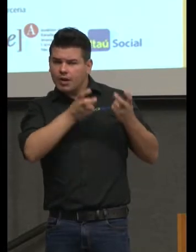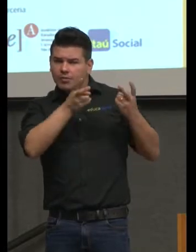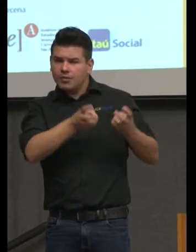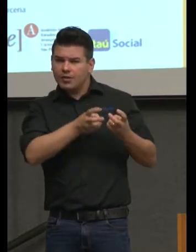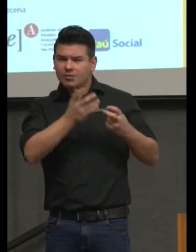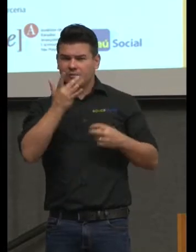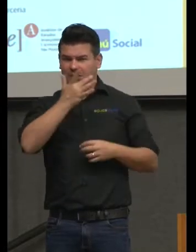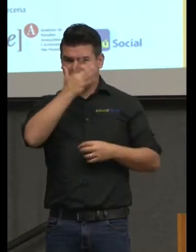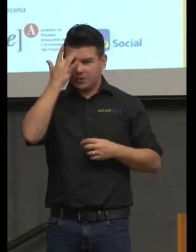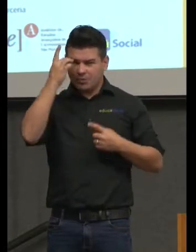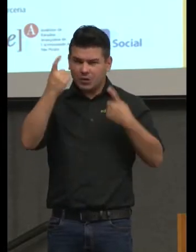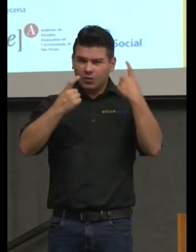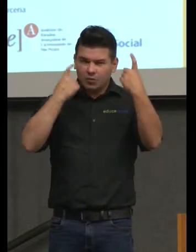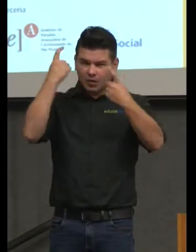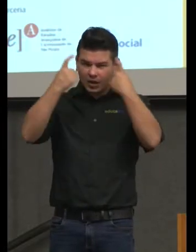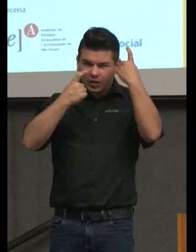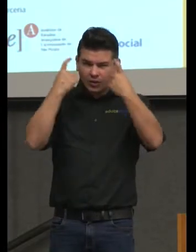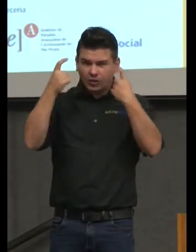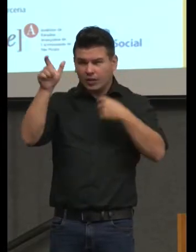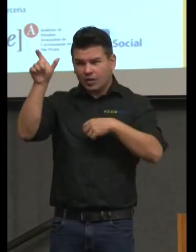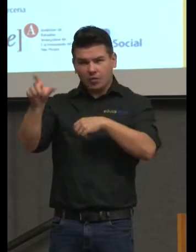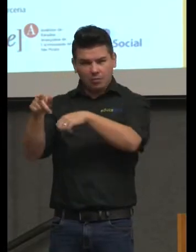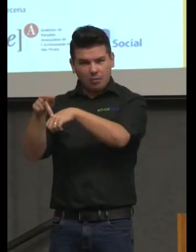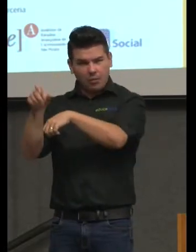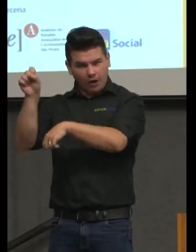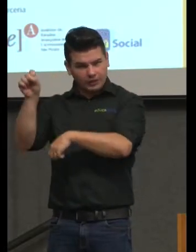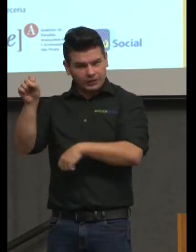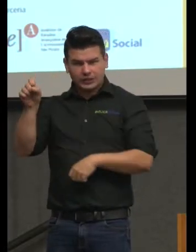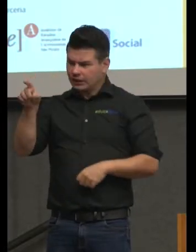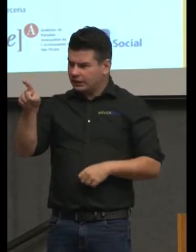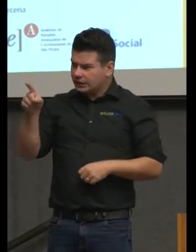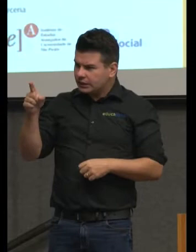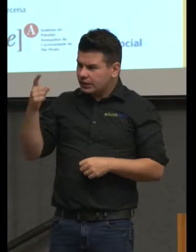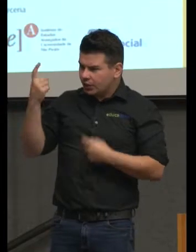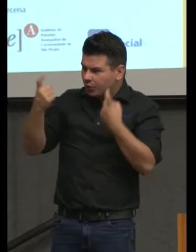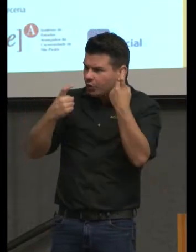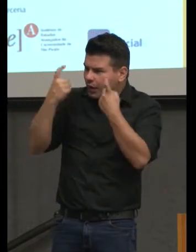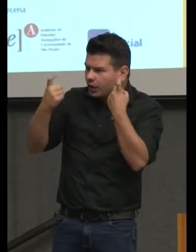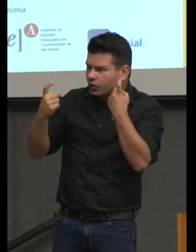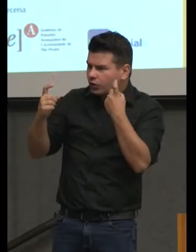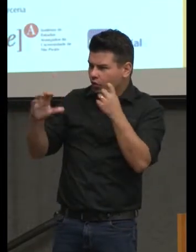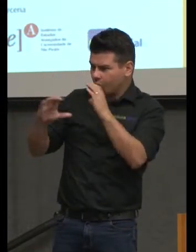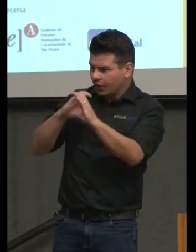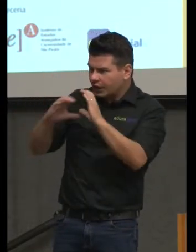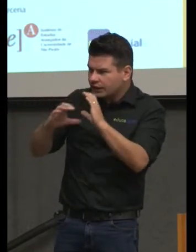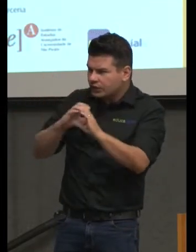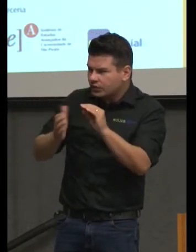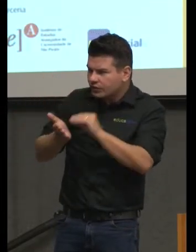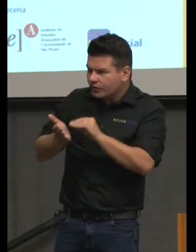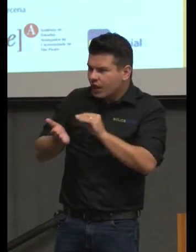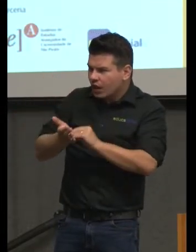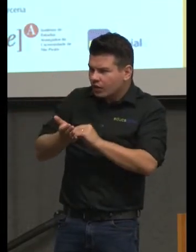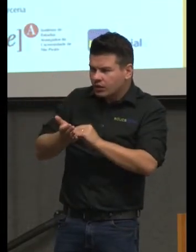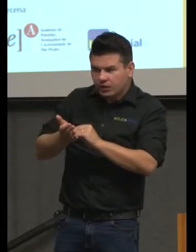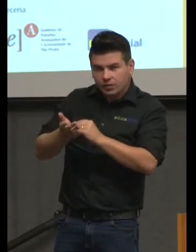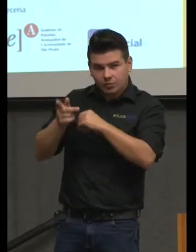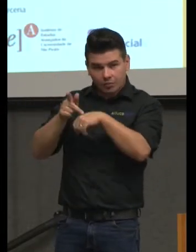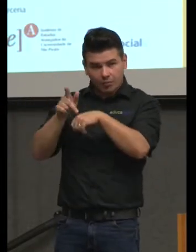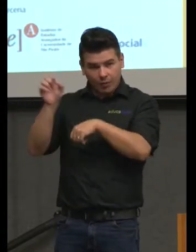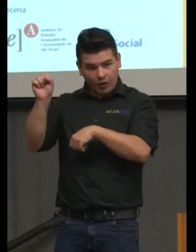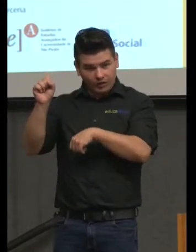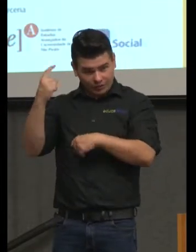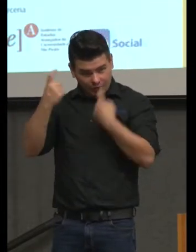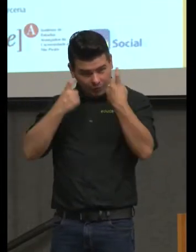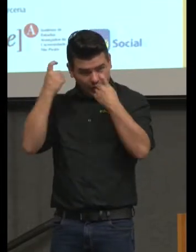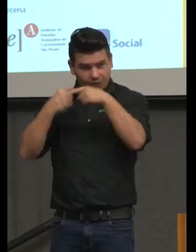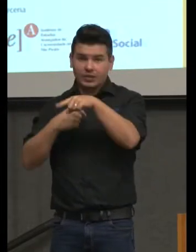preocupar se o aluno de pós-graduação está triste e pouco comunicativo? Não porque lá é um adestramento mais específico